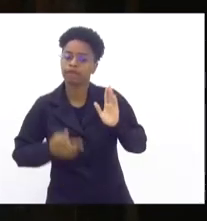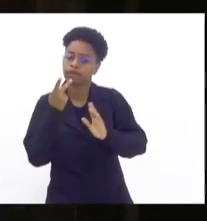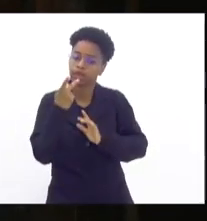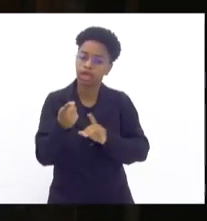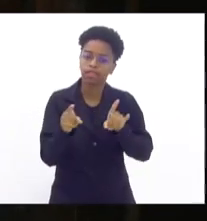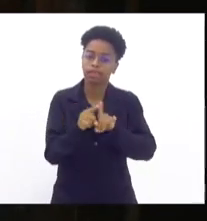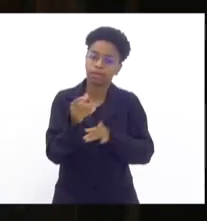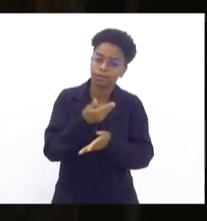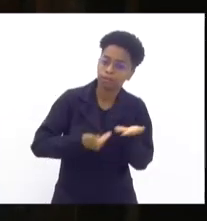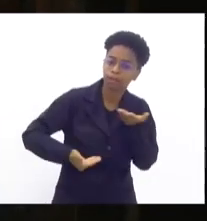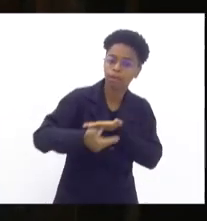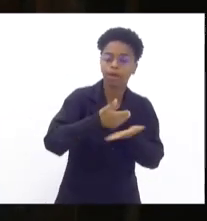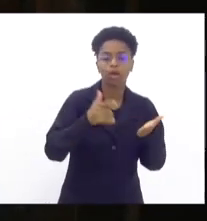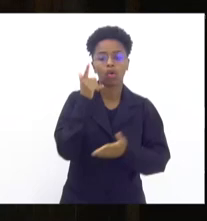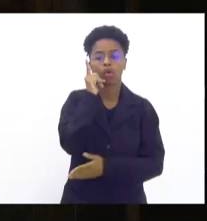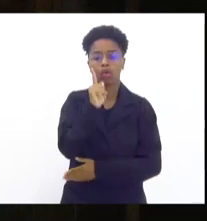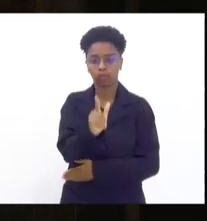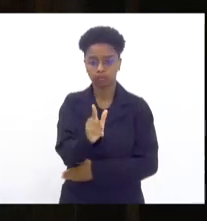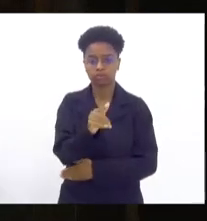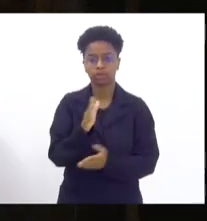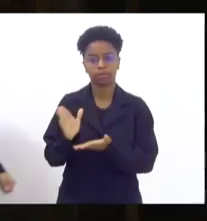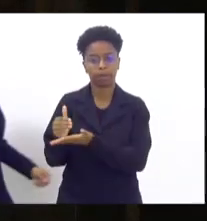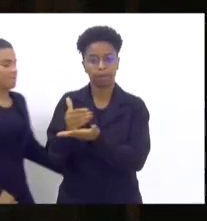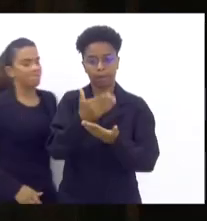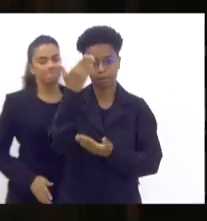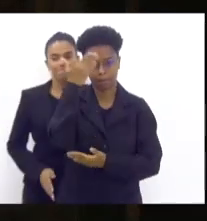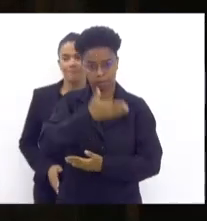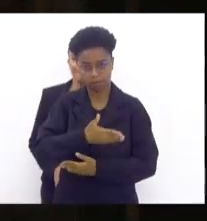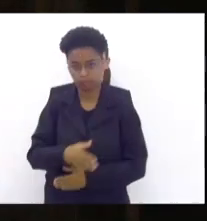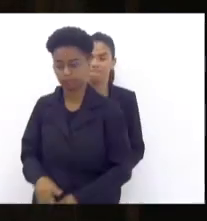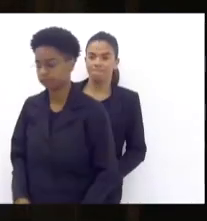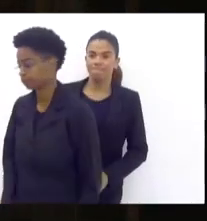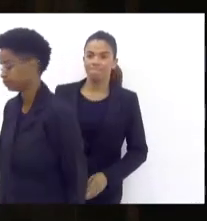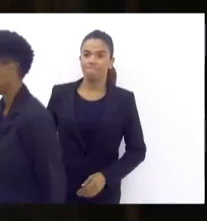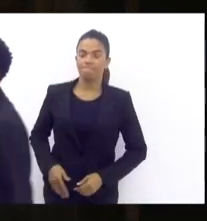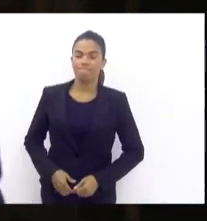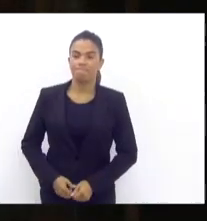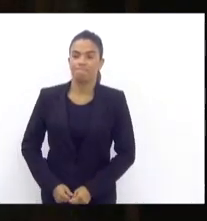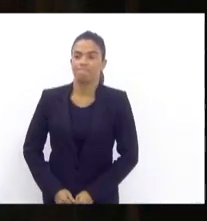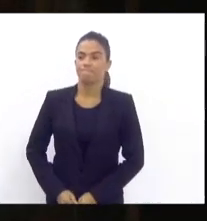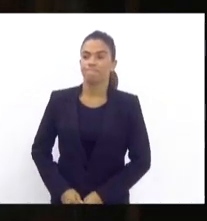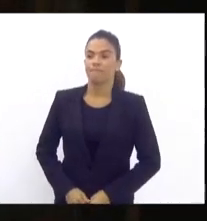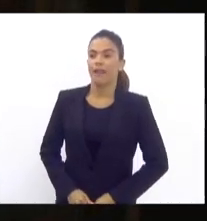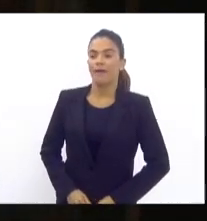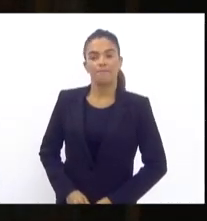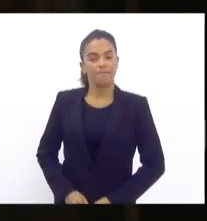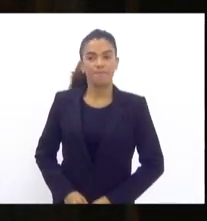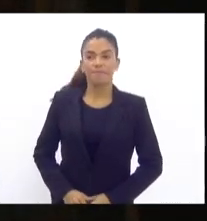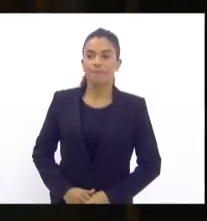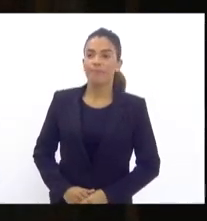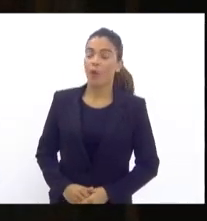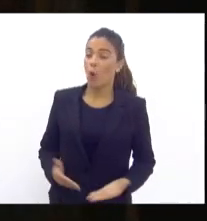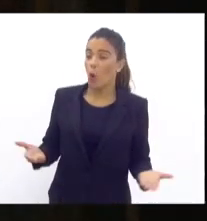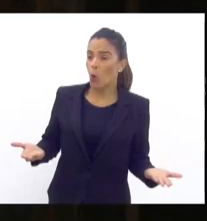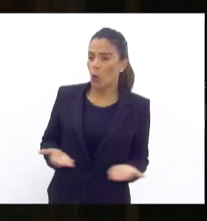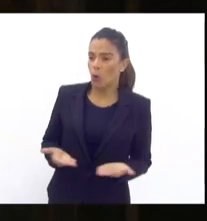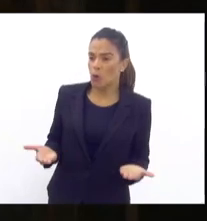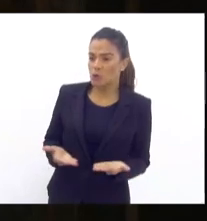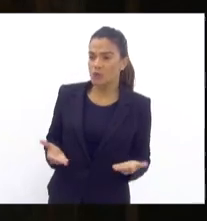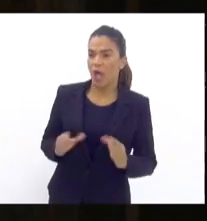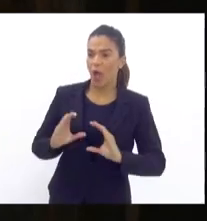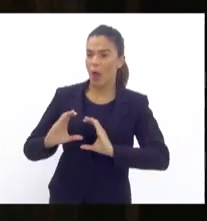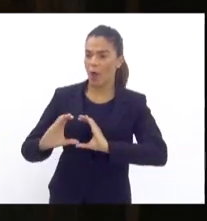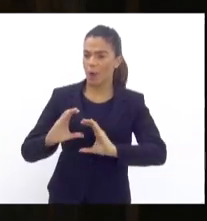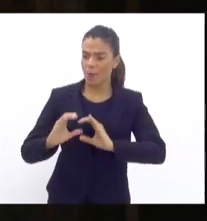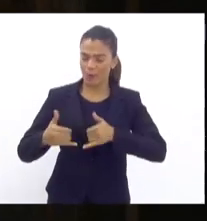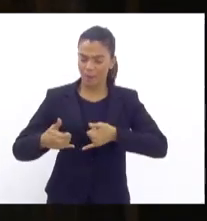interlocutores, e nós conseguimos coletar provas robustas, contundentes. É ser disso que, hoje, as comunicações